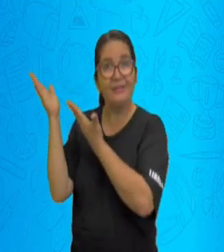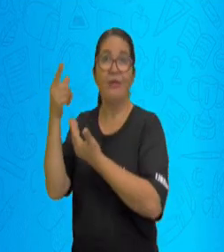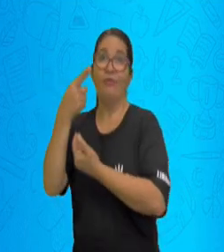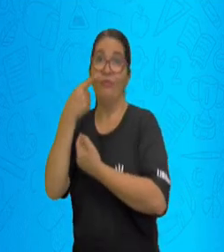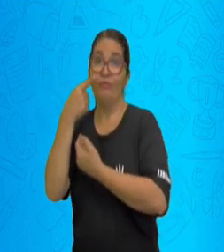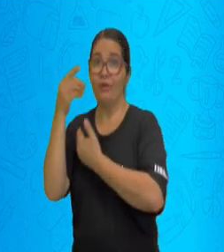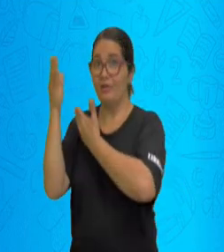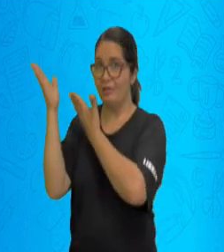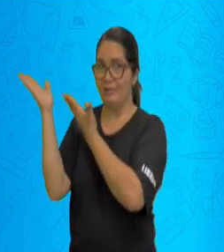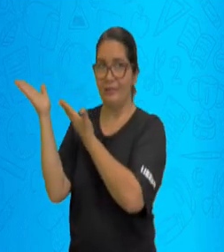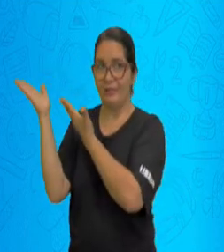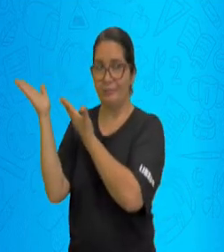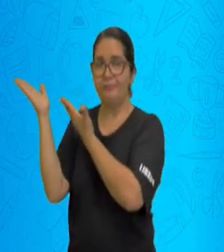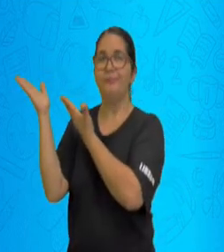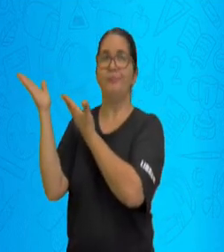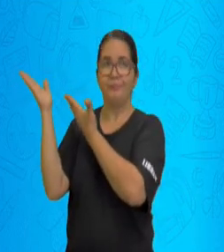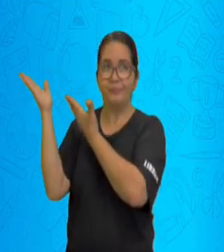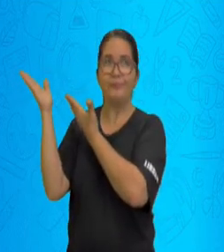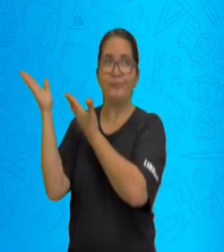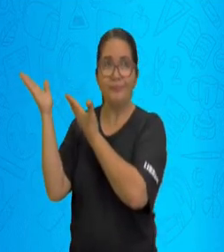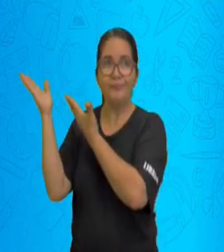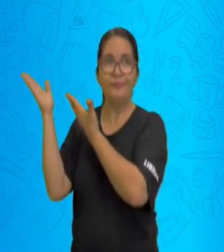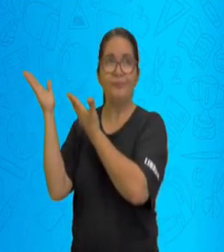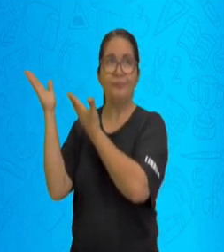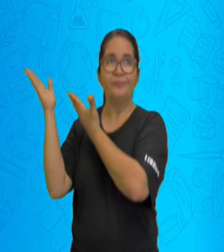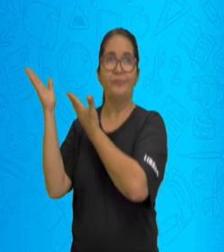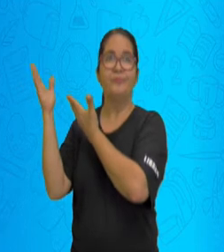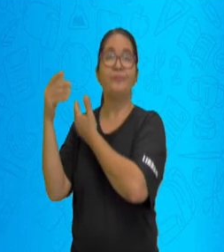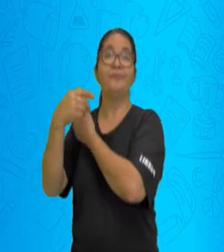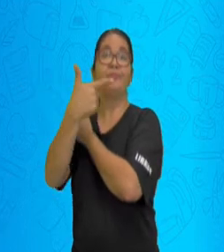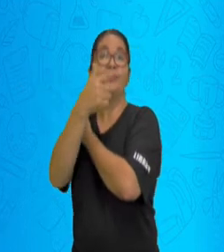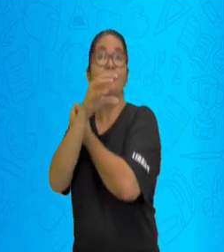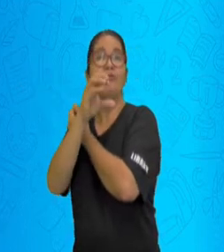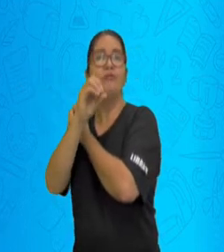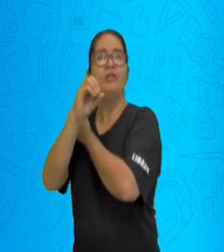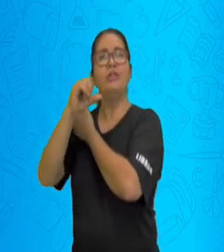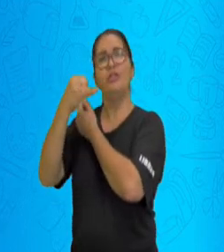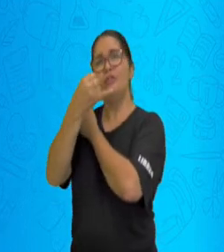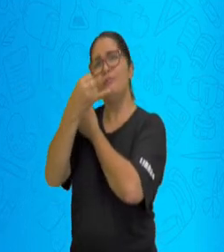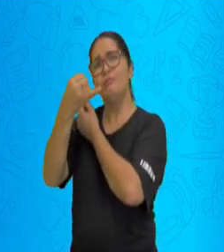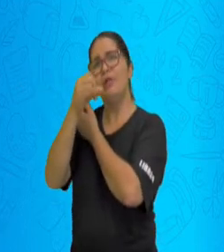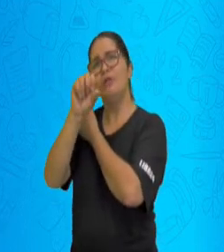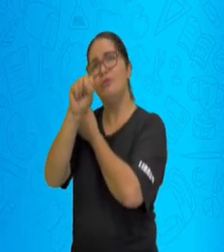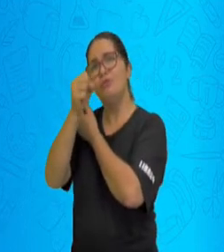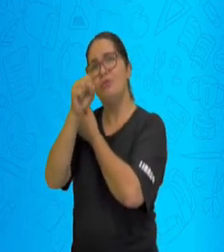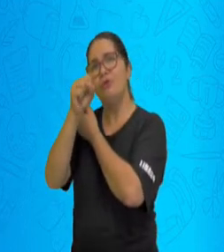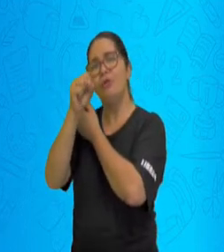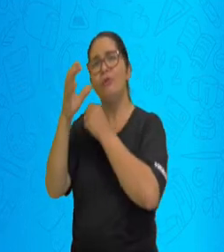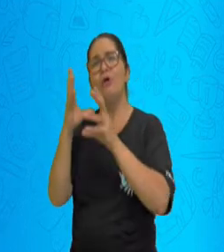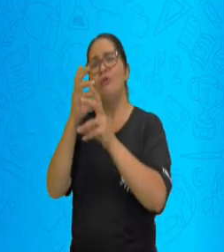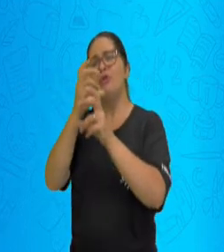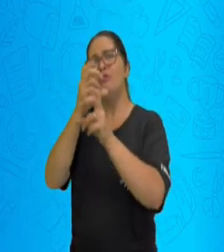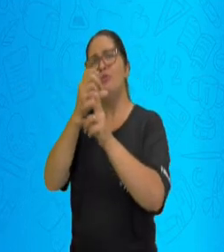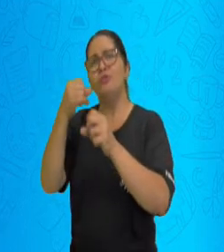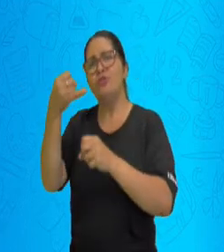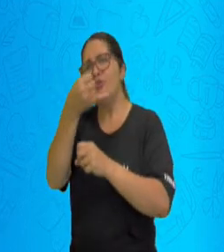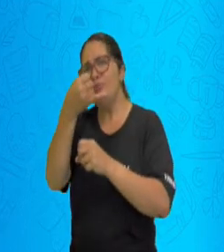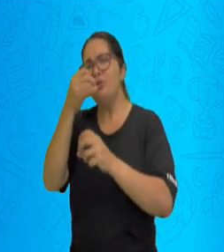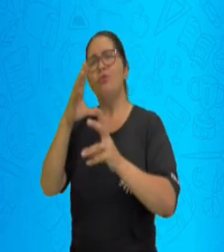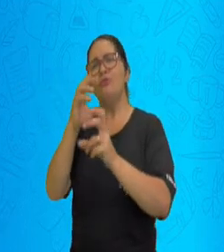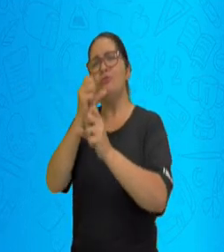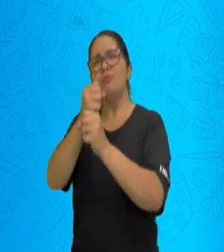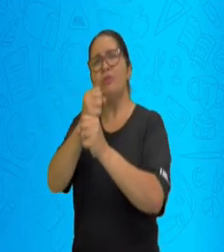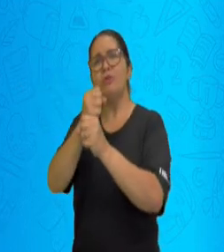Outra situação, 20 menos 8, também vai dar o resultado de 12. O que eu quero que vocês